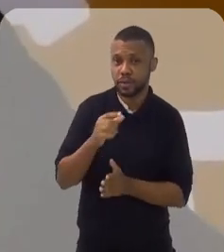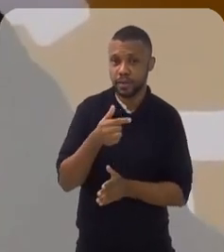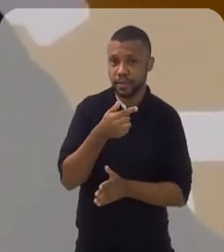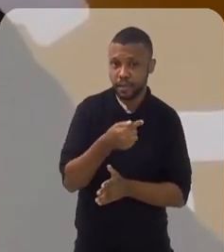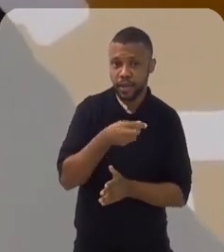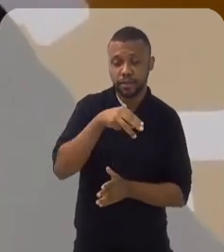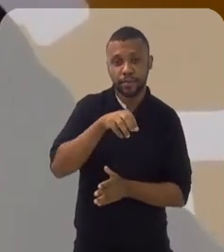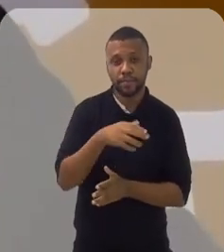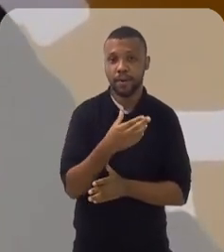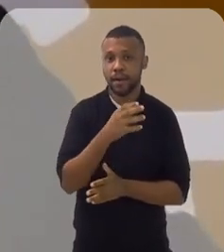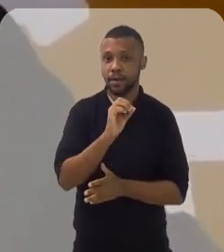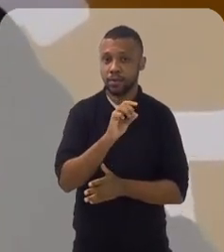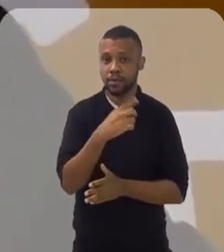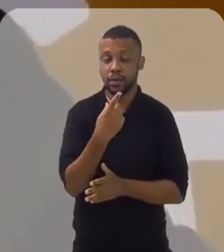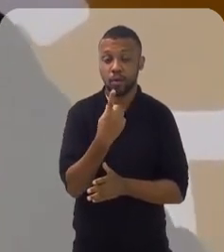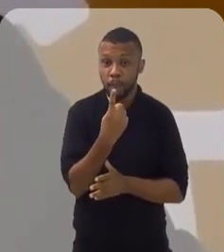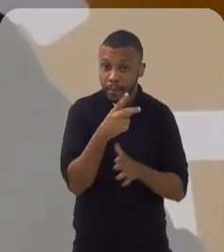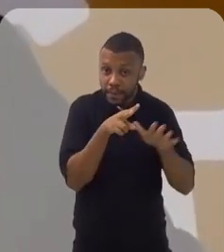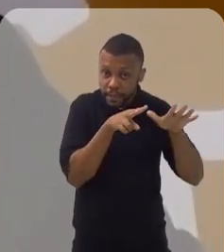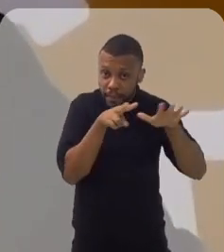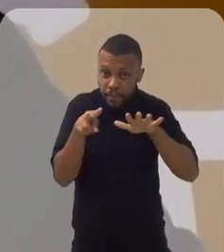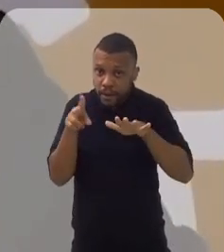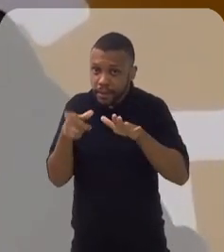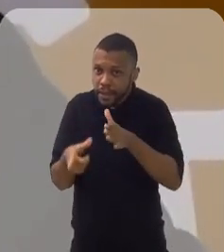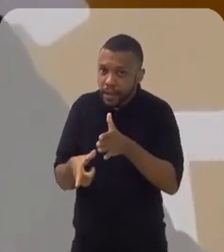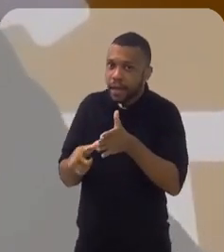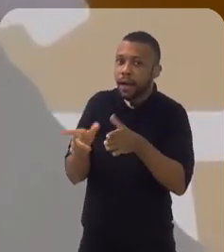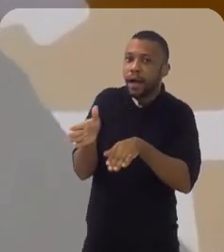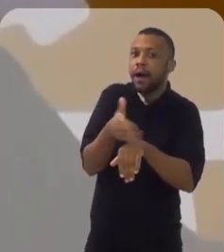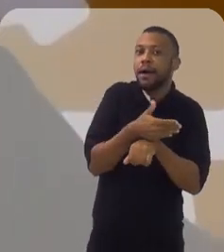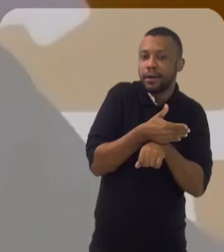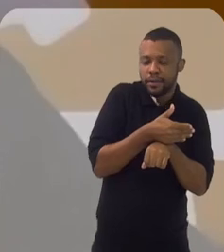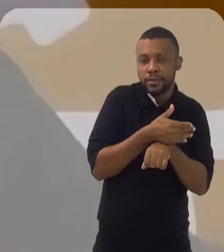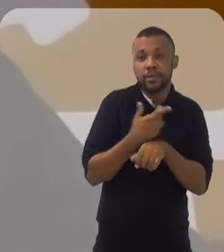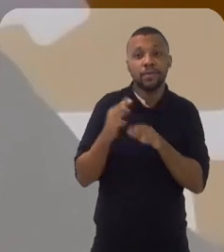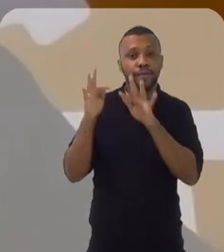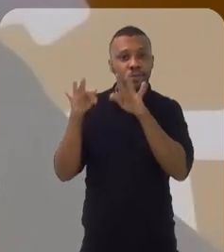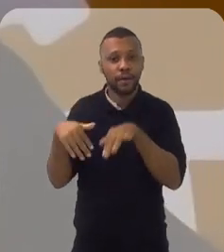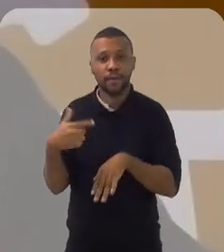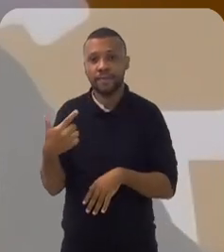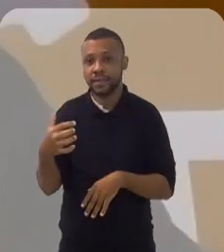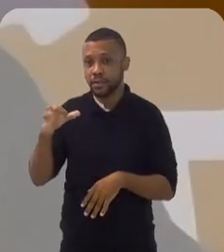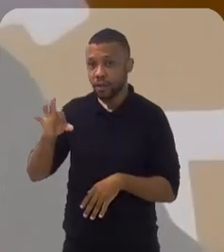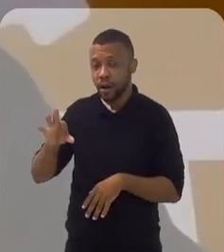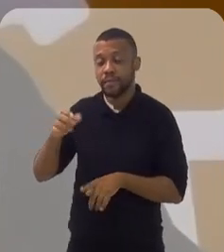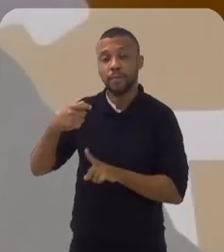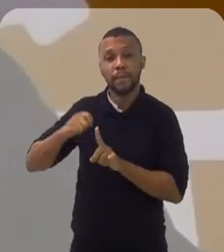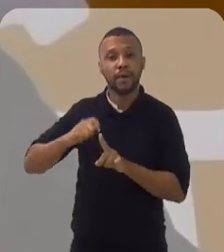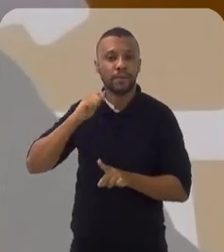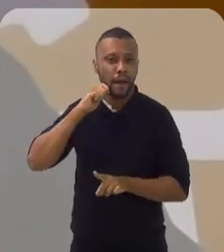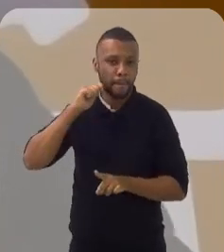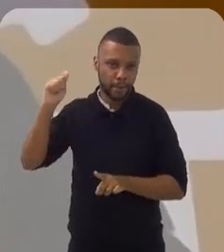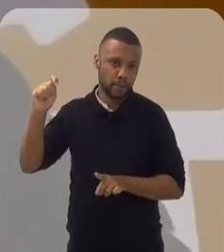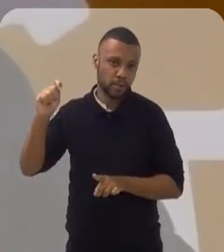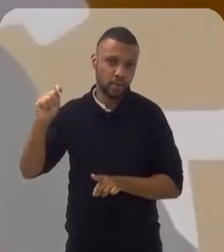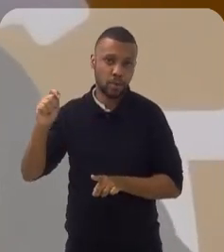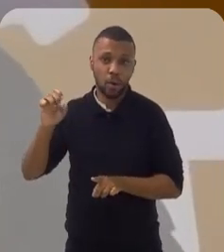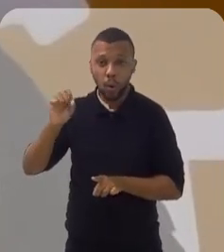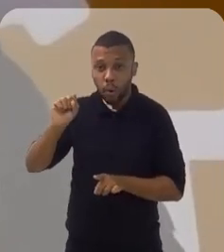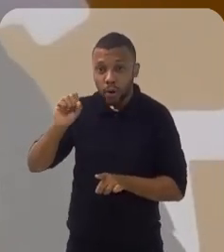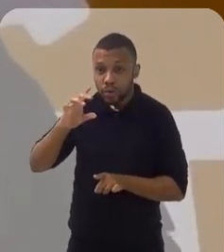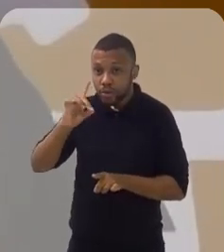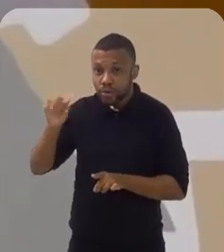dia 7 de março, então a gente tem uma semana quase a menos, e o prazo final é a 29 de abril. Então, temos